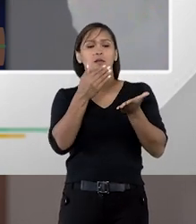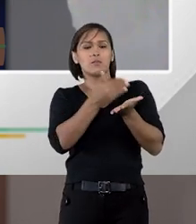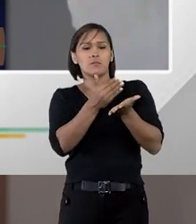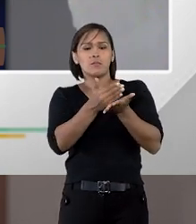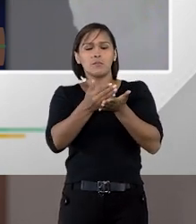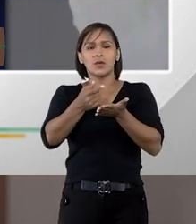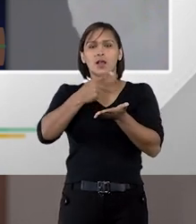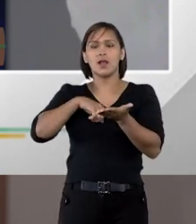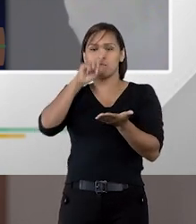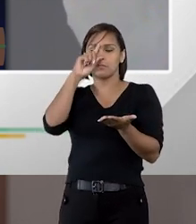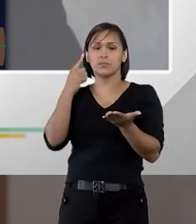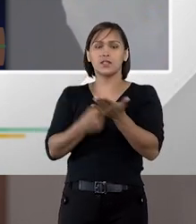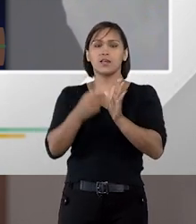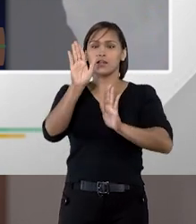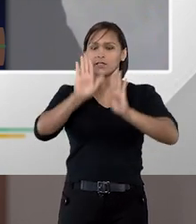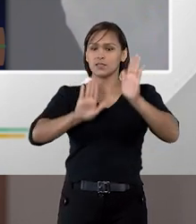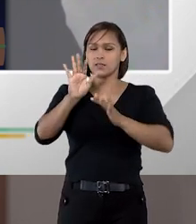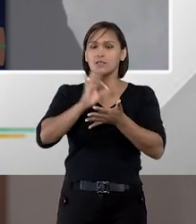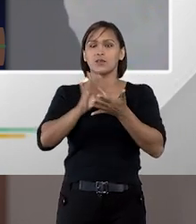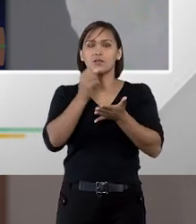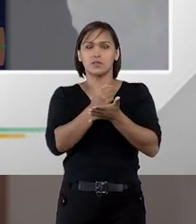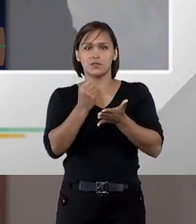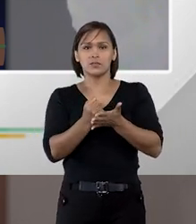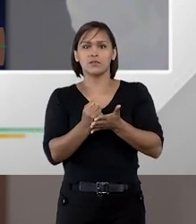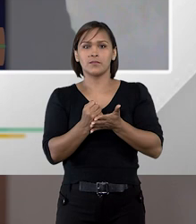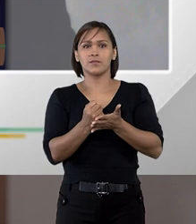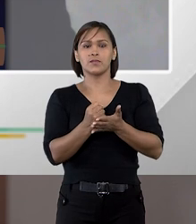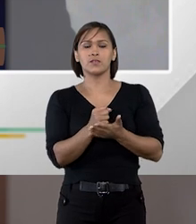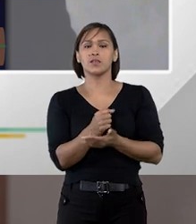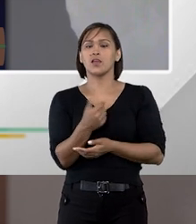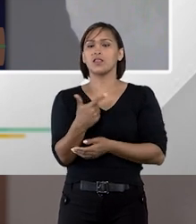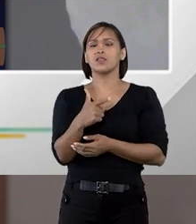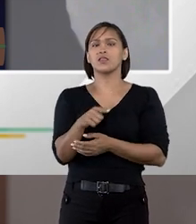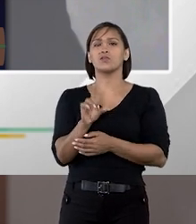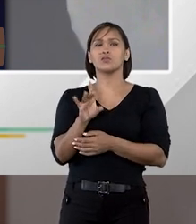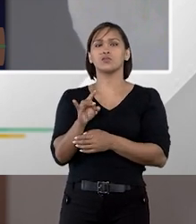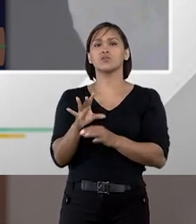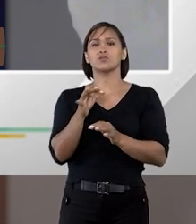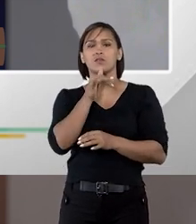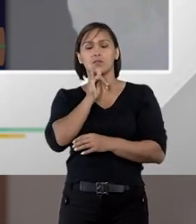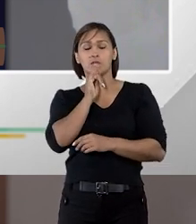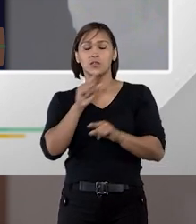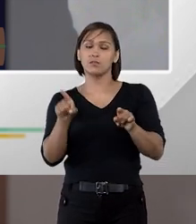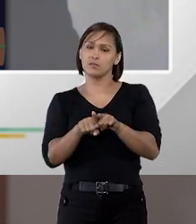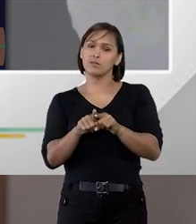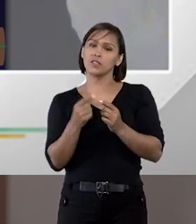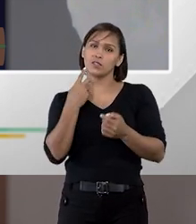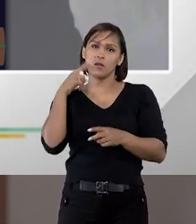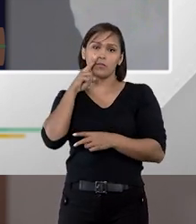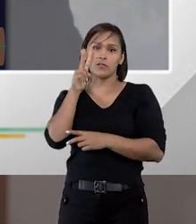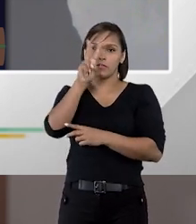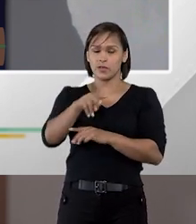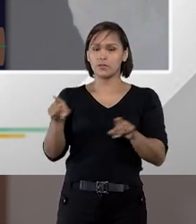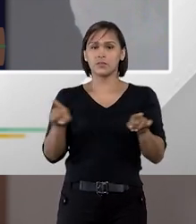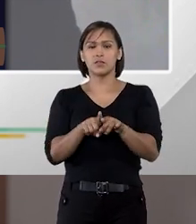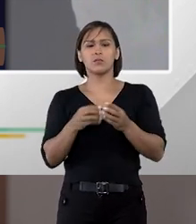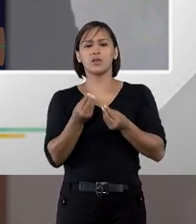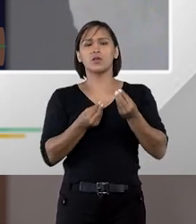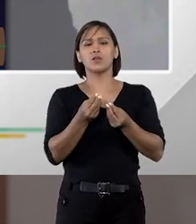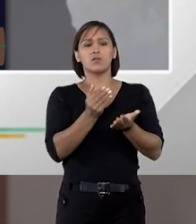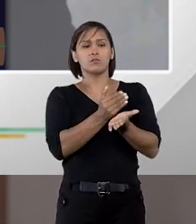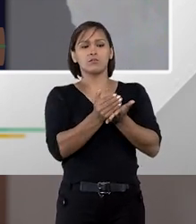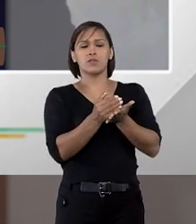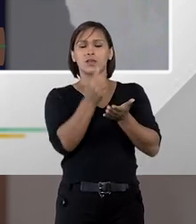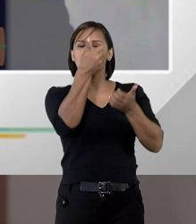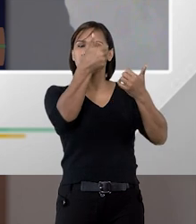princípios que são aplicados às licitações e contratações. Não apenas o rol é exemplificativo, mas nós enxergamos ali, como